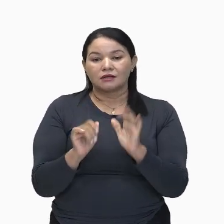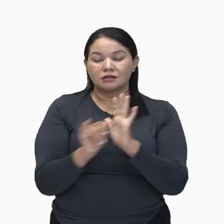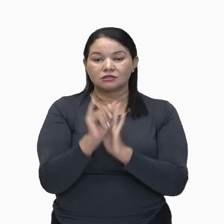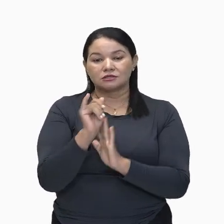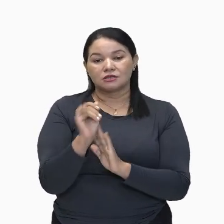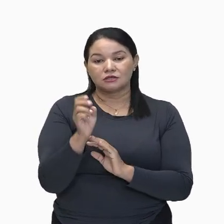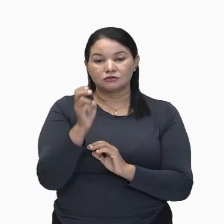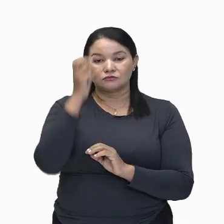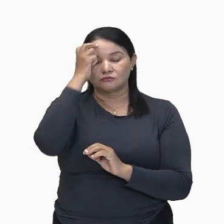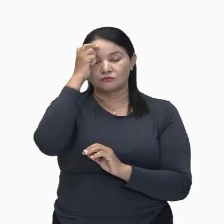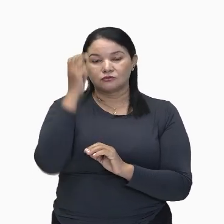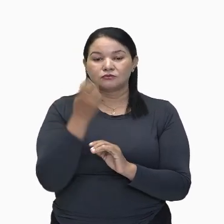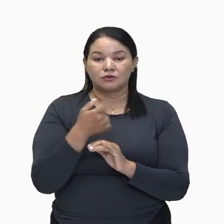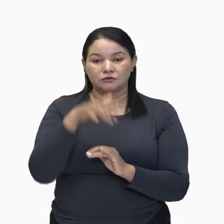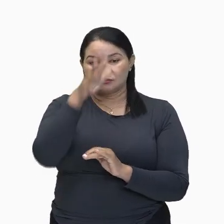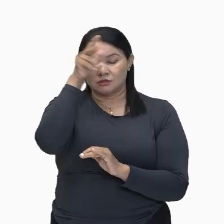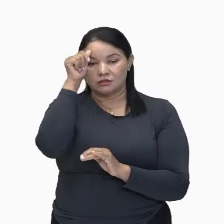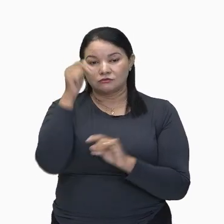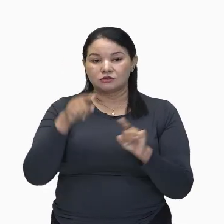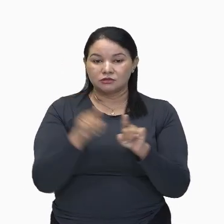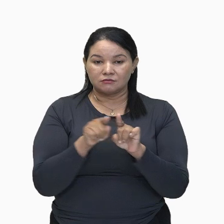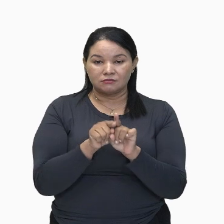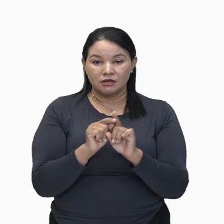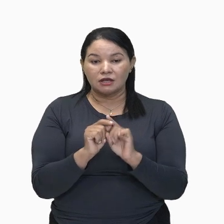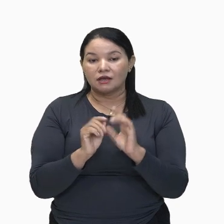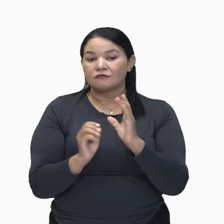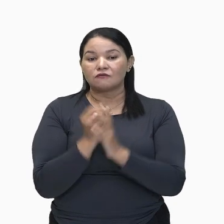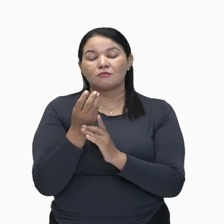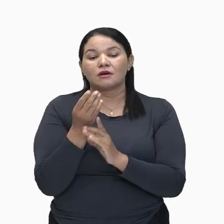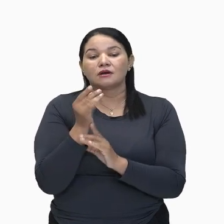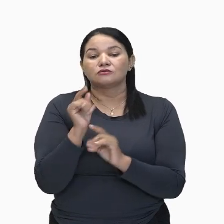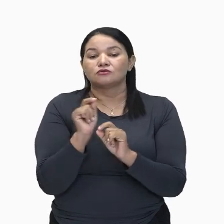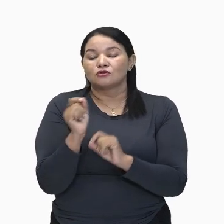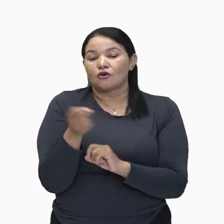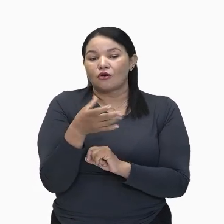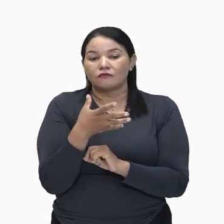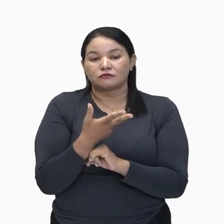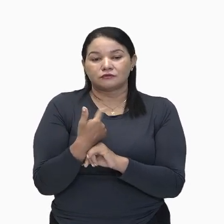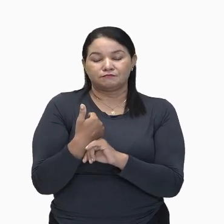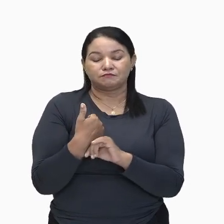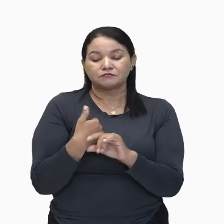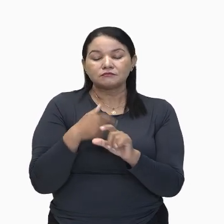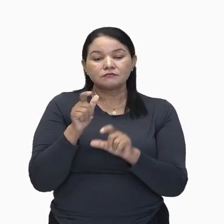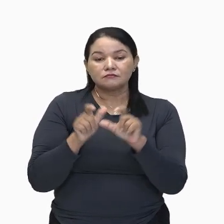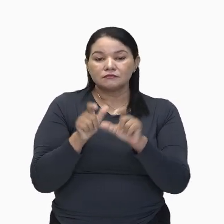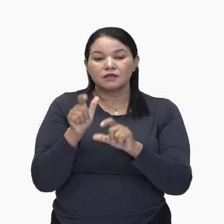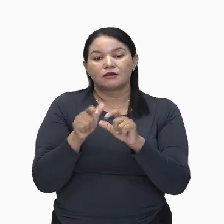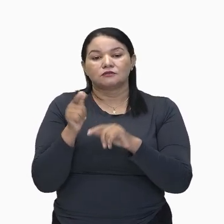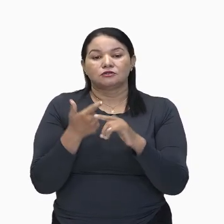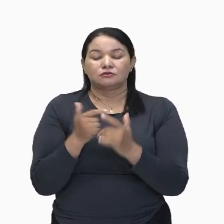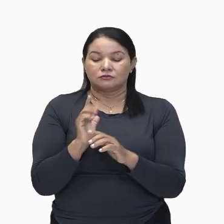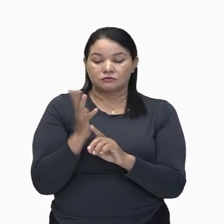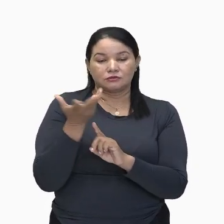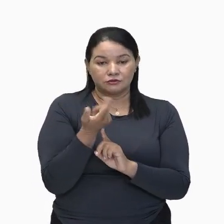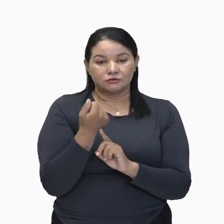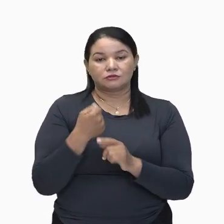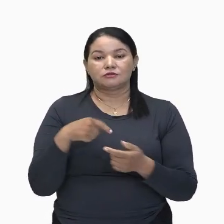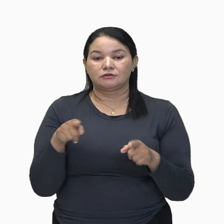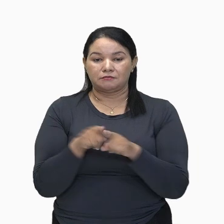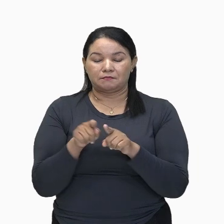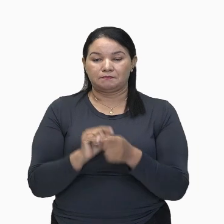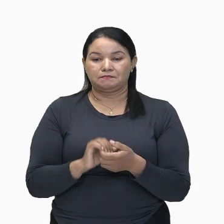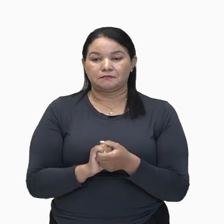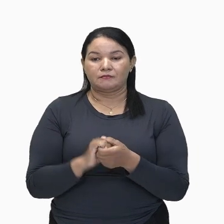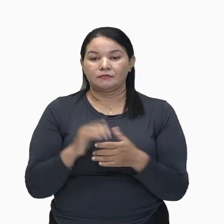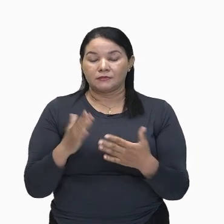Manaus, inclusive formando artistas. E agora a gente vai relacionar para vocês as